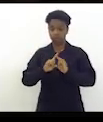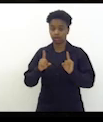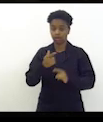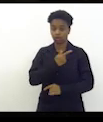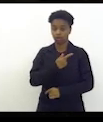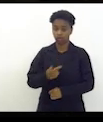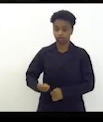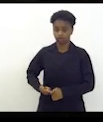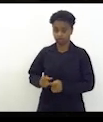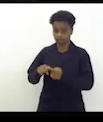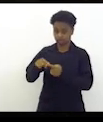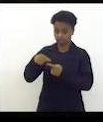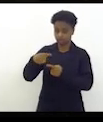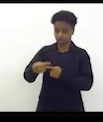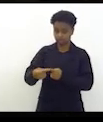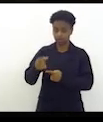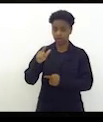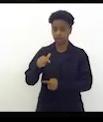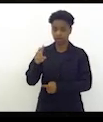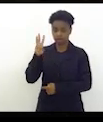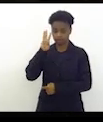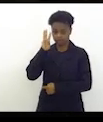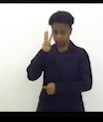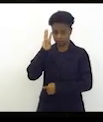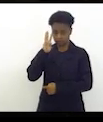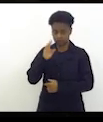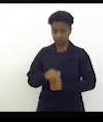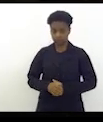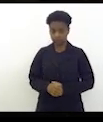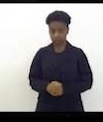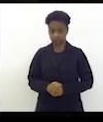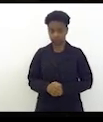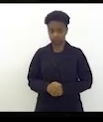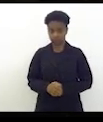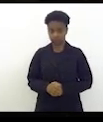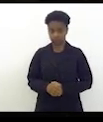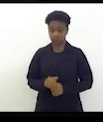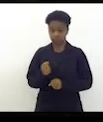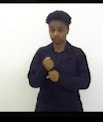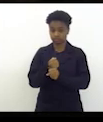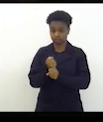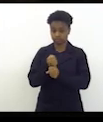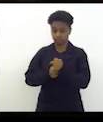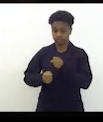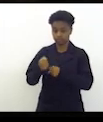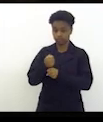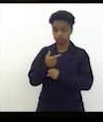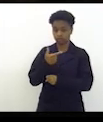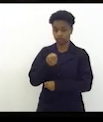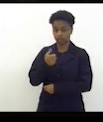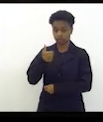sucedeu foi o senhor Wilson Witzel no ano de 2019